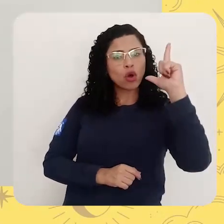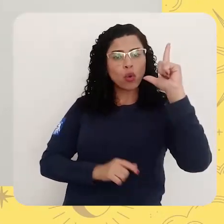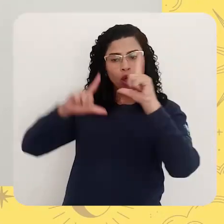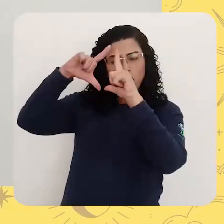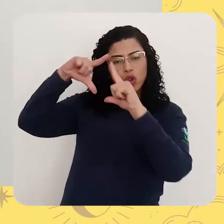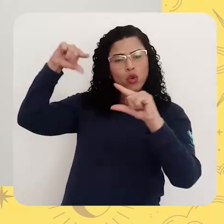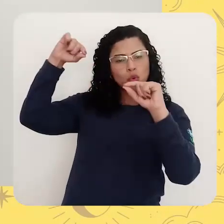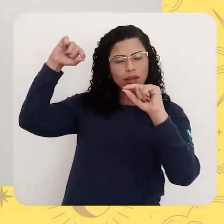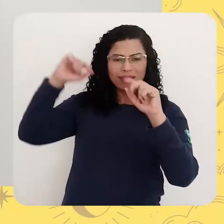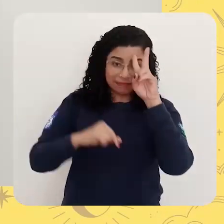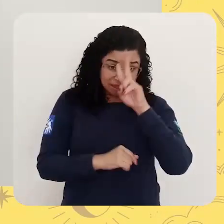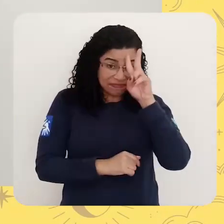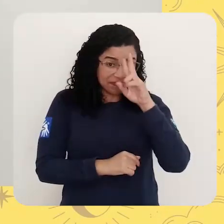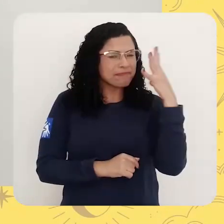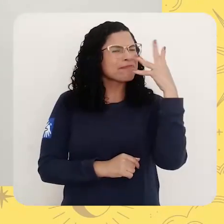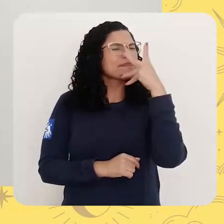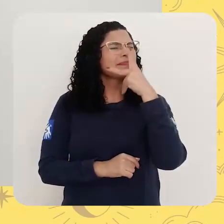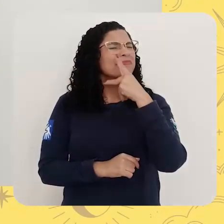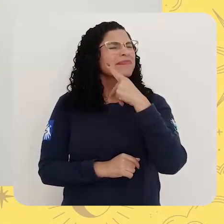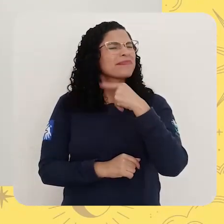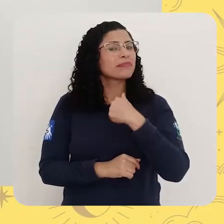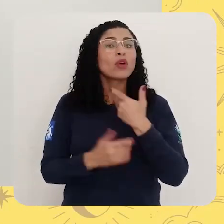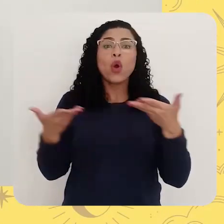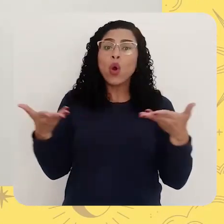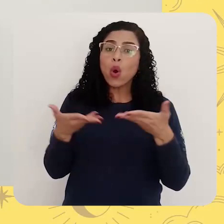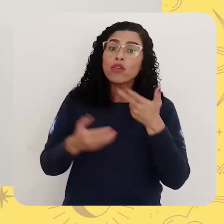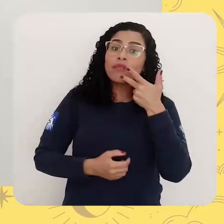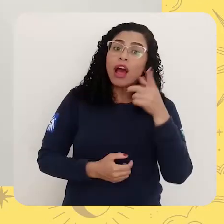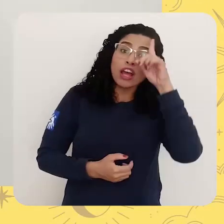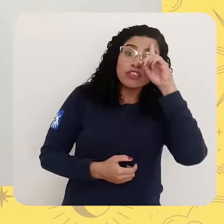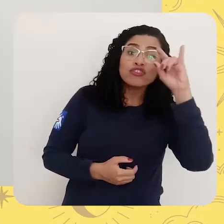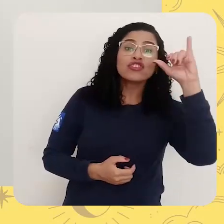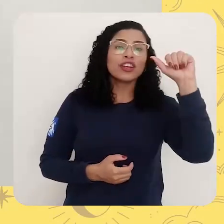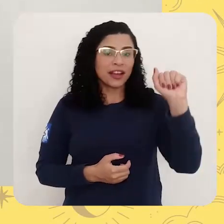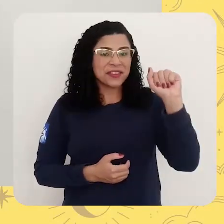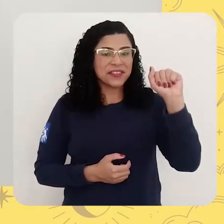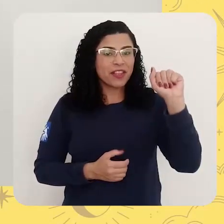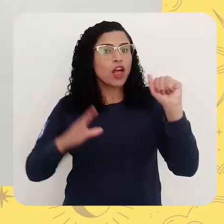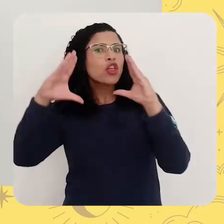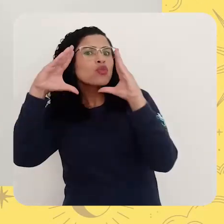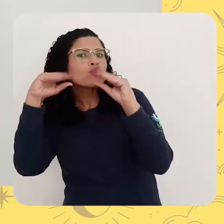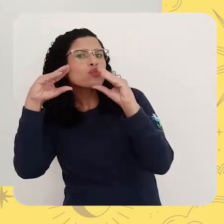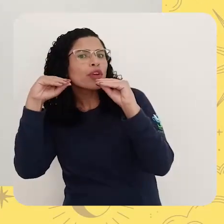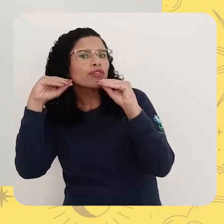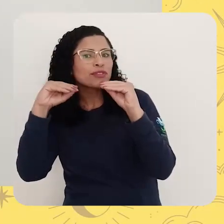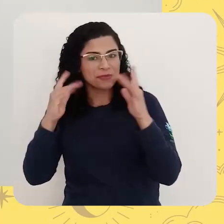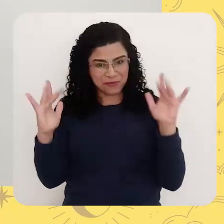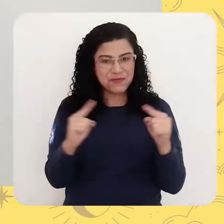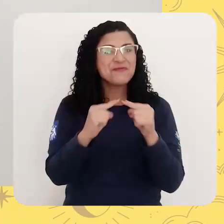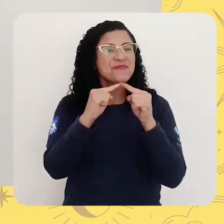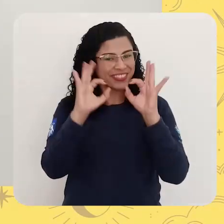indígena bem bonita. Hoje a gente vai falar um pouco sobre o dia e a noite, que tem tudo a ver com o Sol e da Lua, não tem?